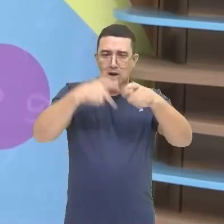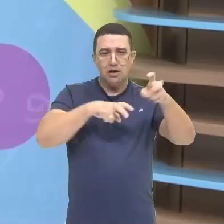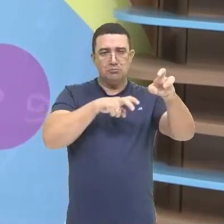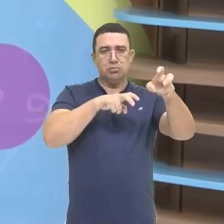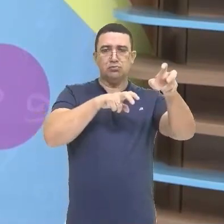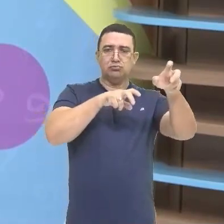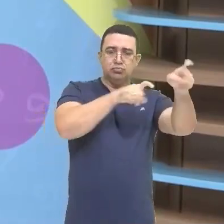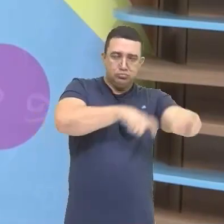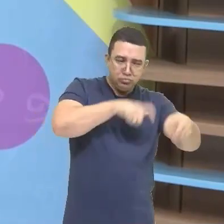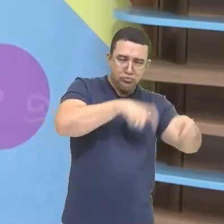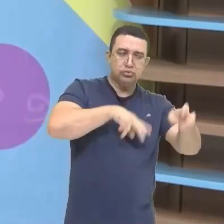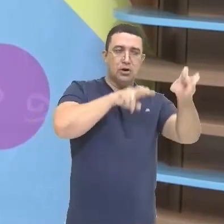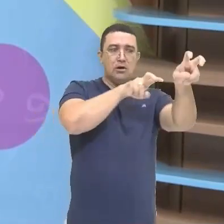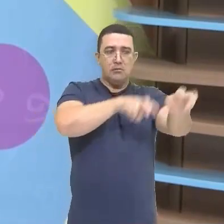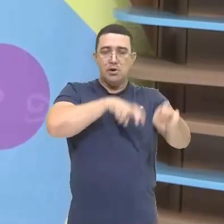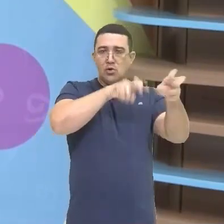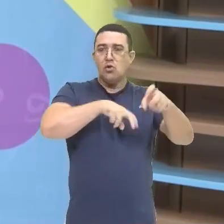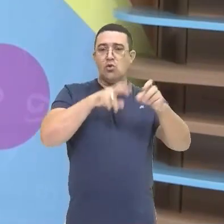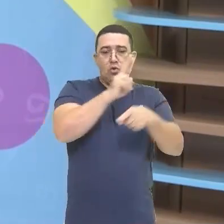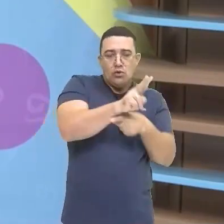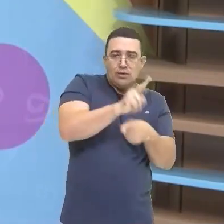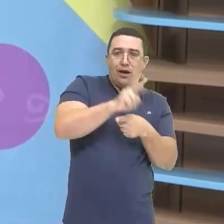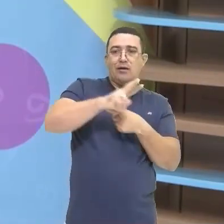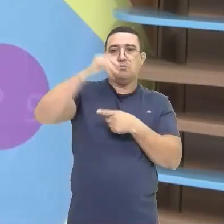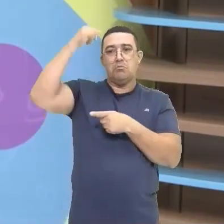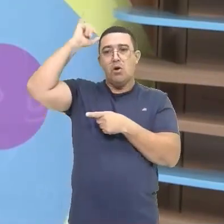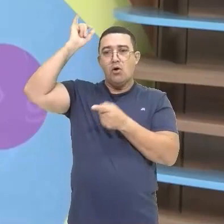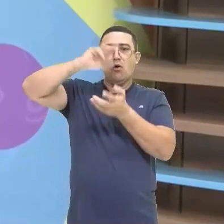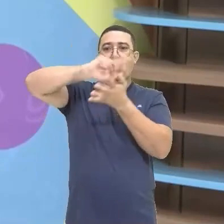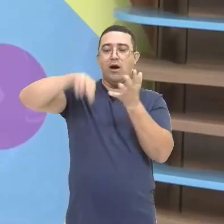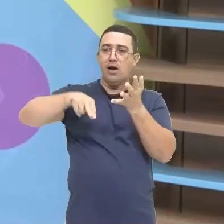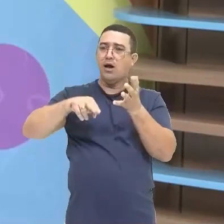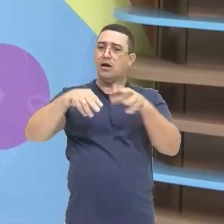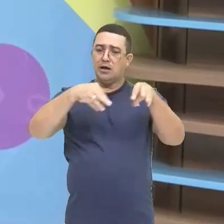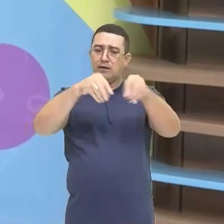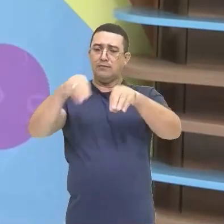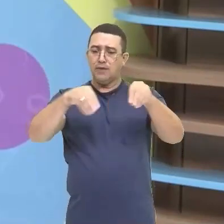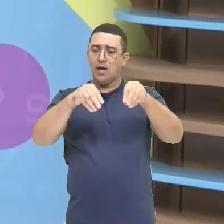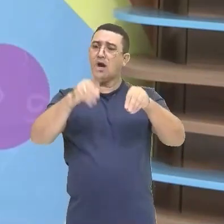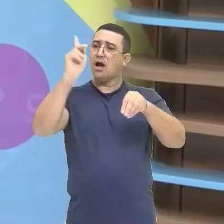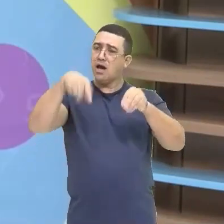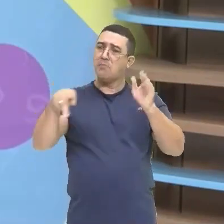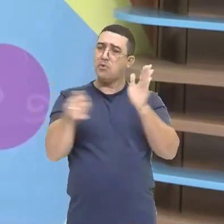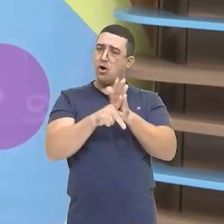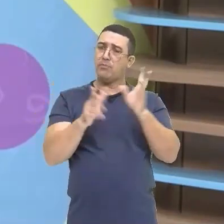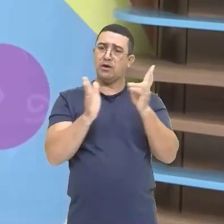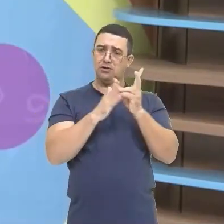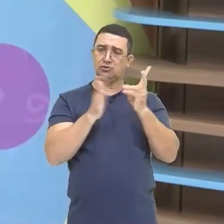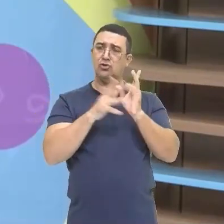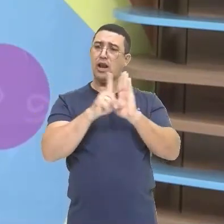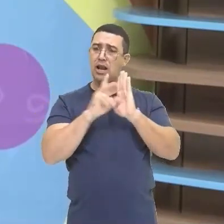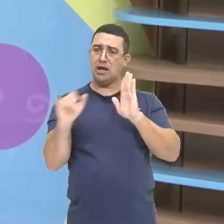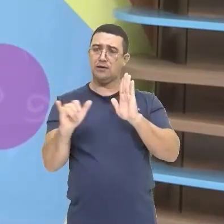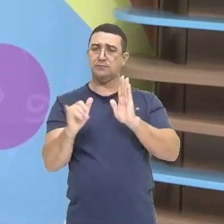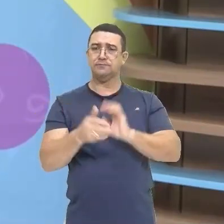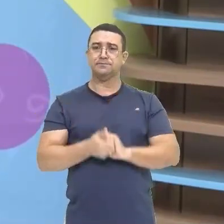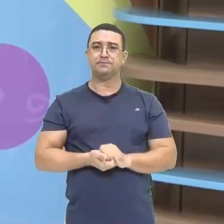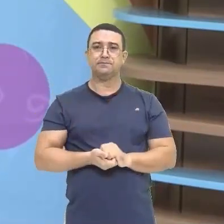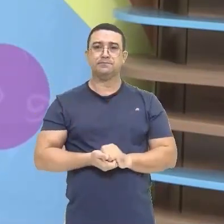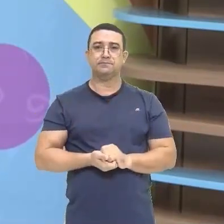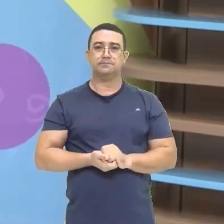pecuária E terras que já Estão ali Protegidas por lei Que são os territórios Ali indígenas